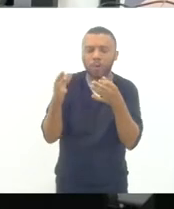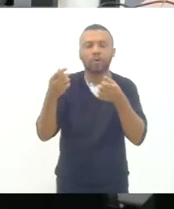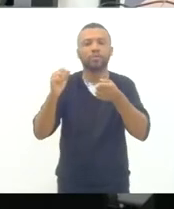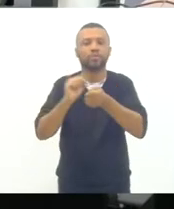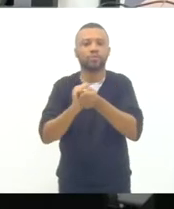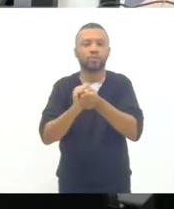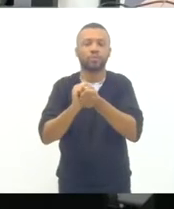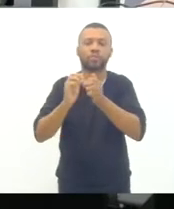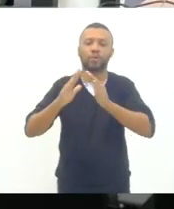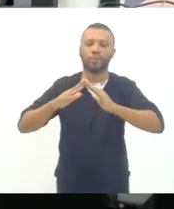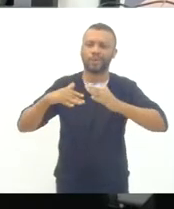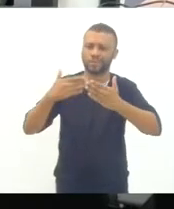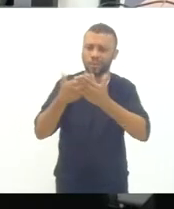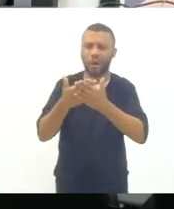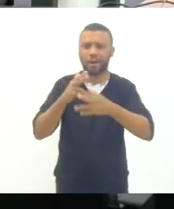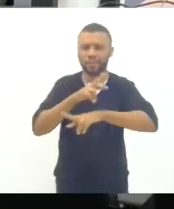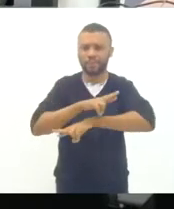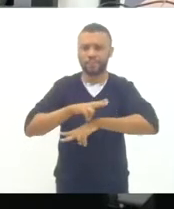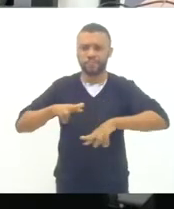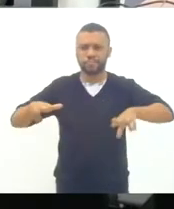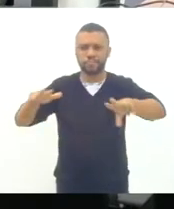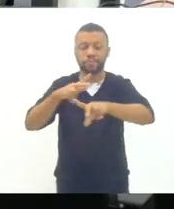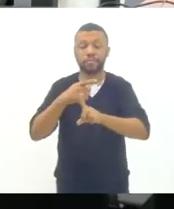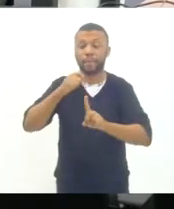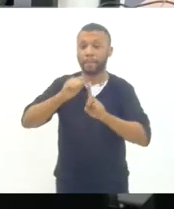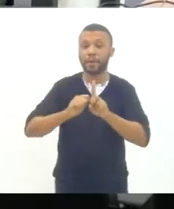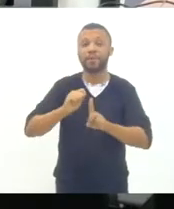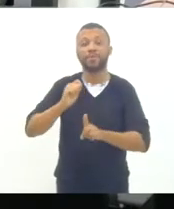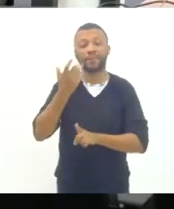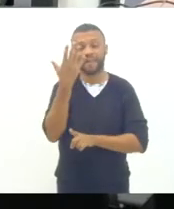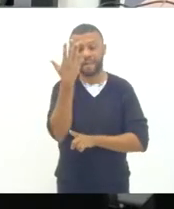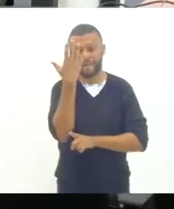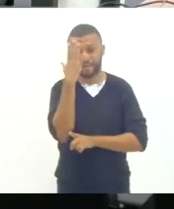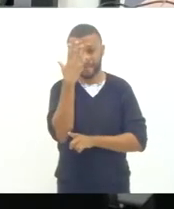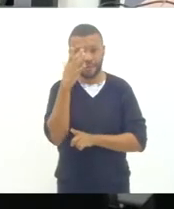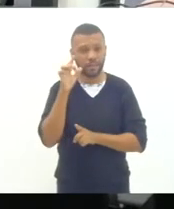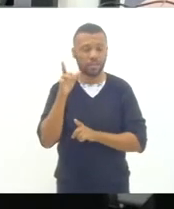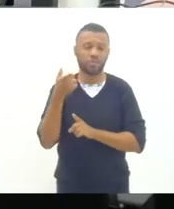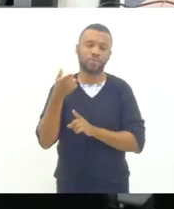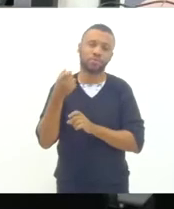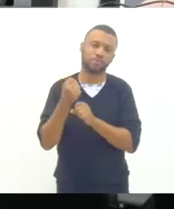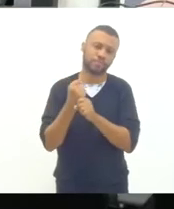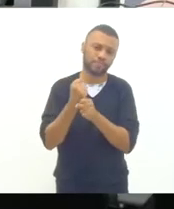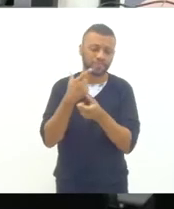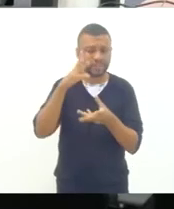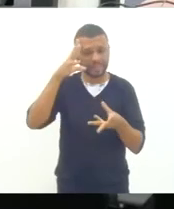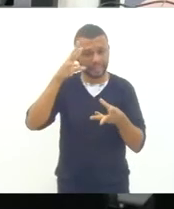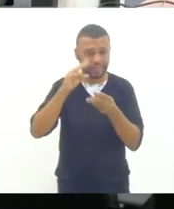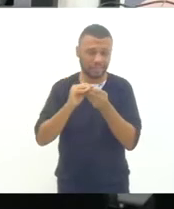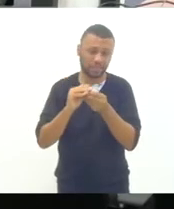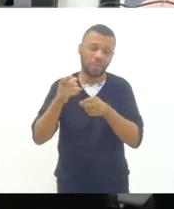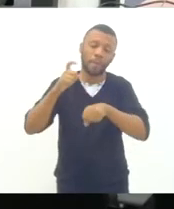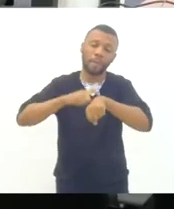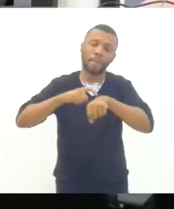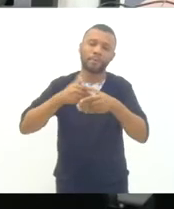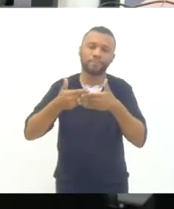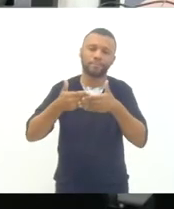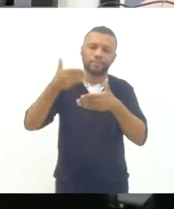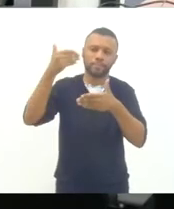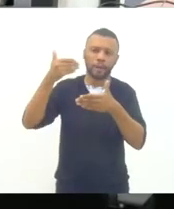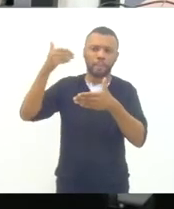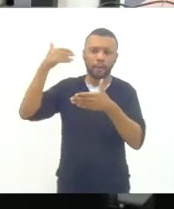desde fevereiro desse ano entendendo que em momentos passados por questões da pandemia e por outras